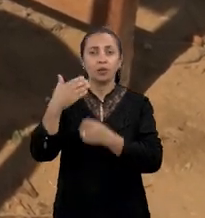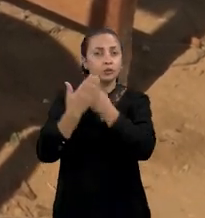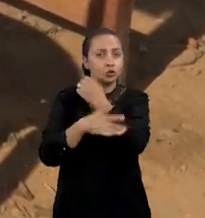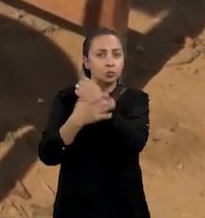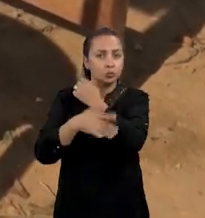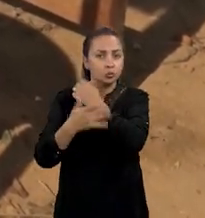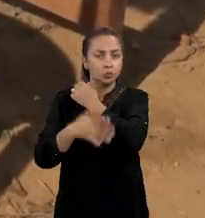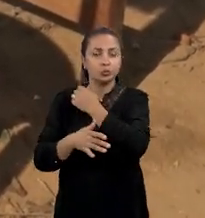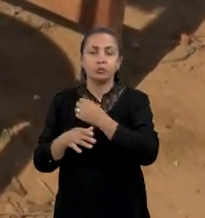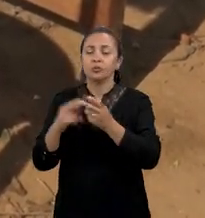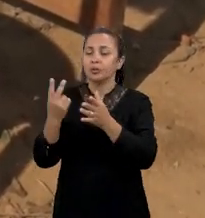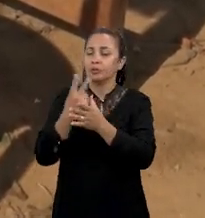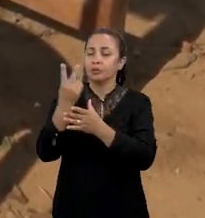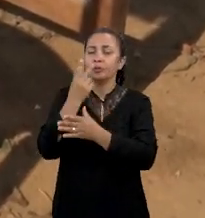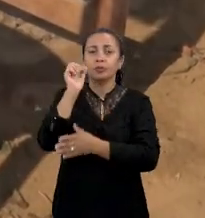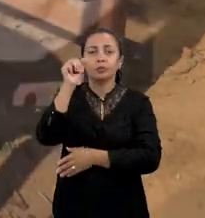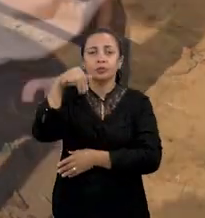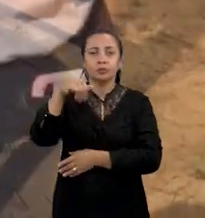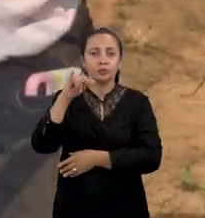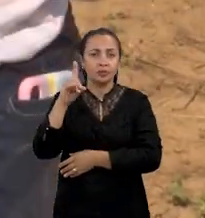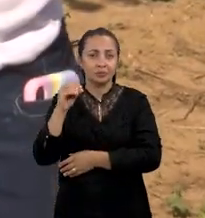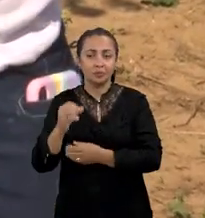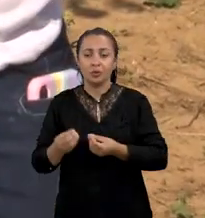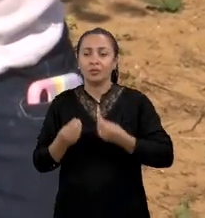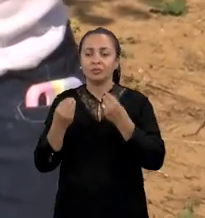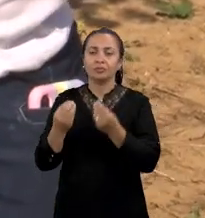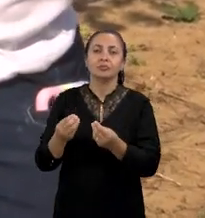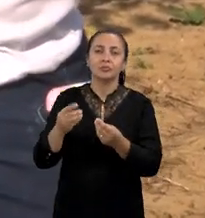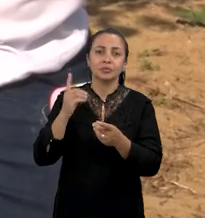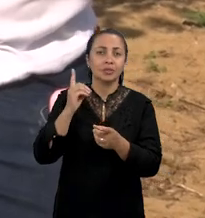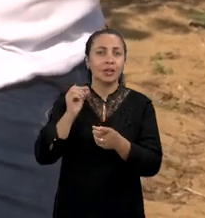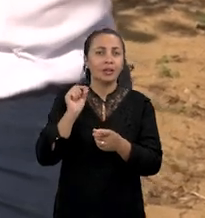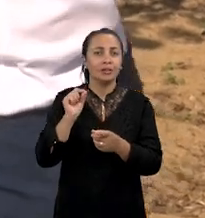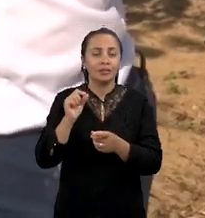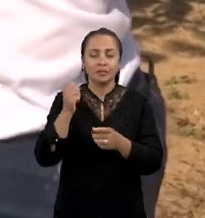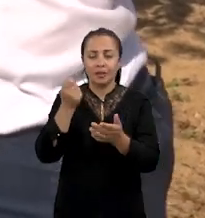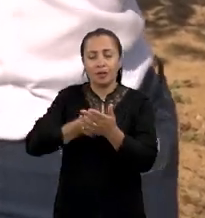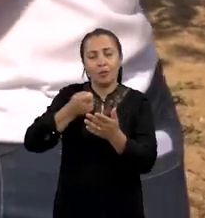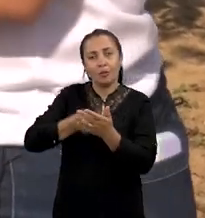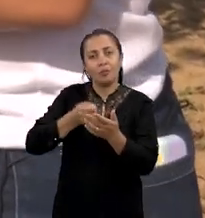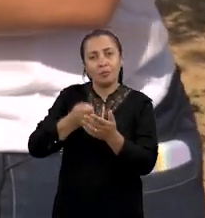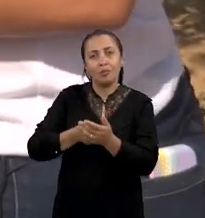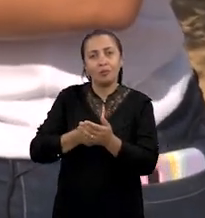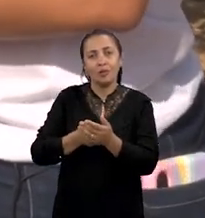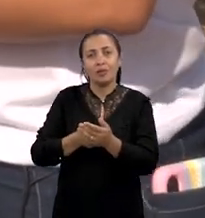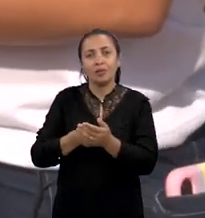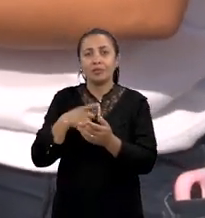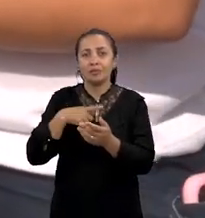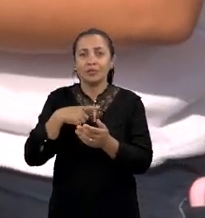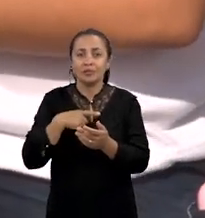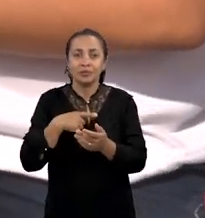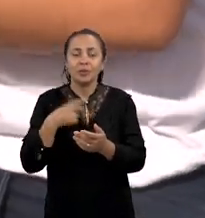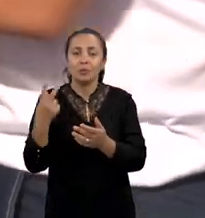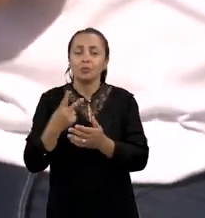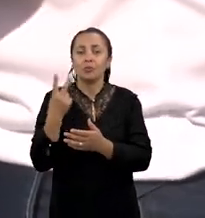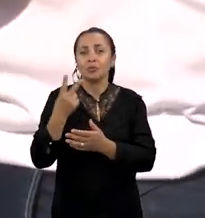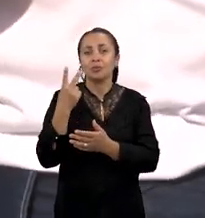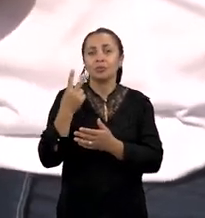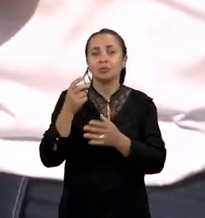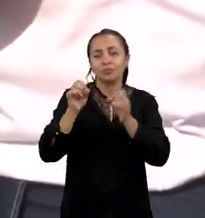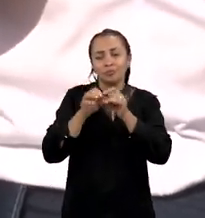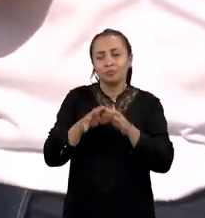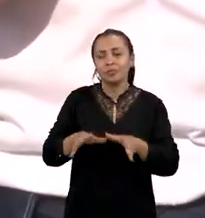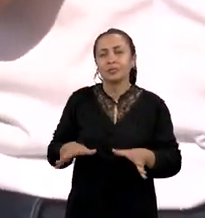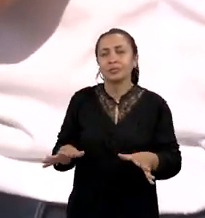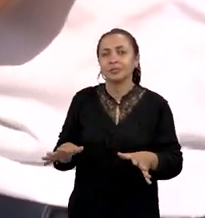e a partir deste valor do teor de amido que é dado, que vai ser cobrado o